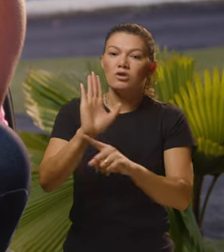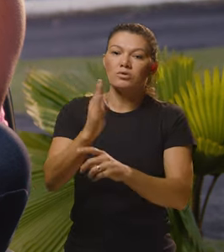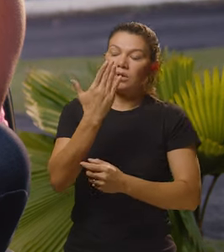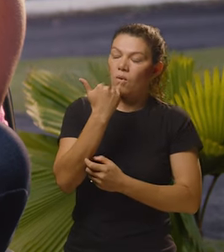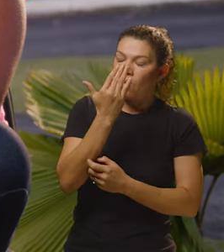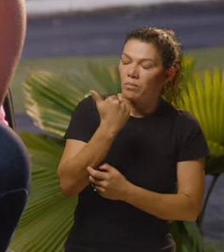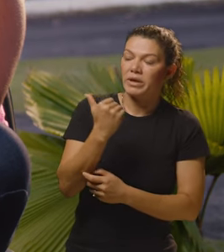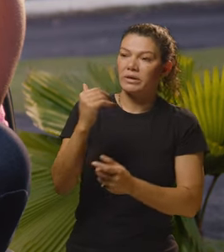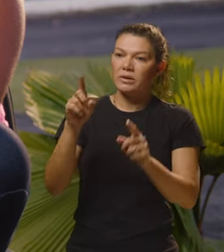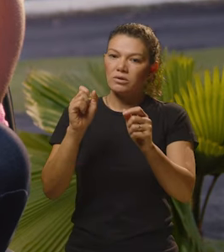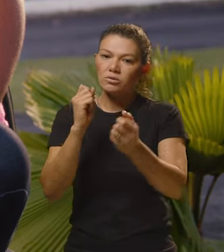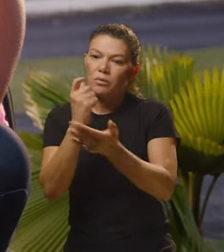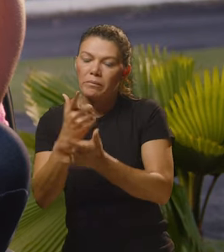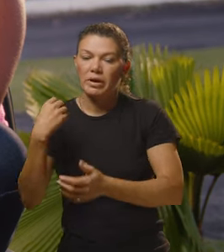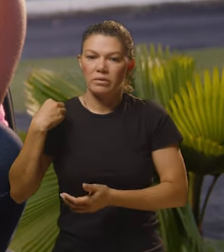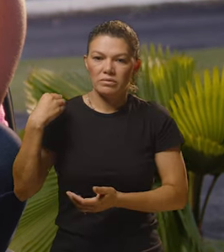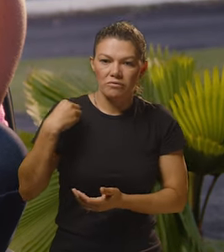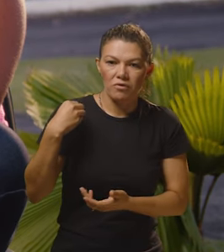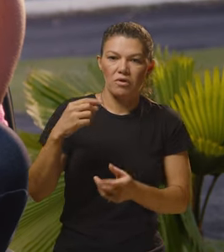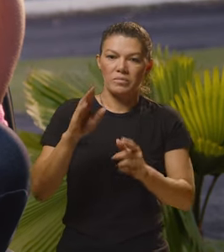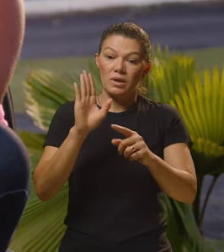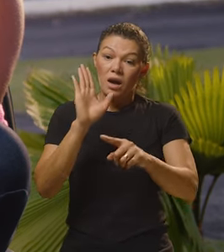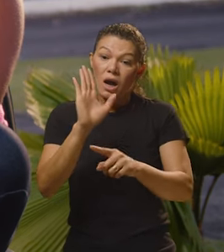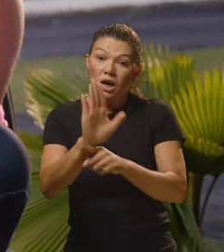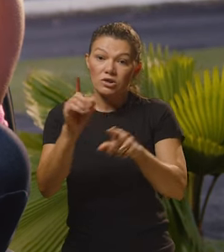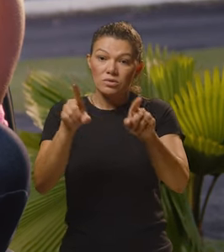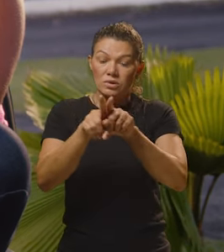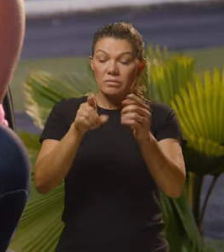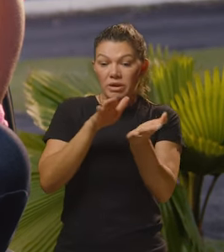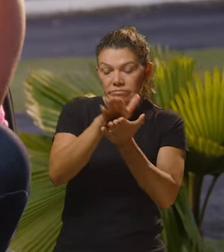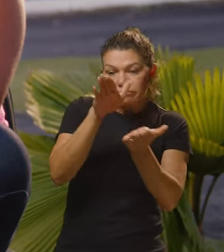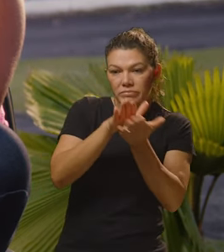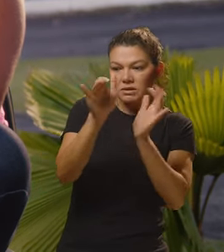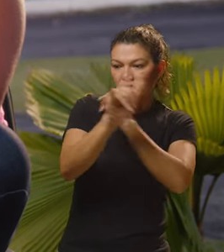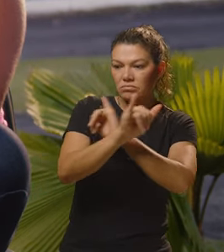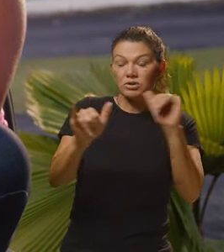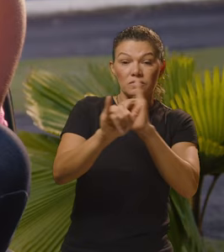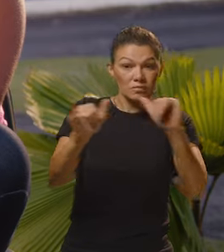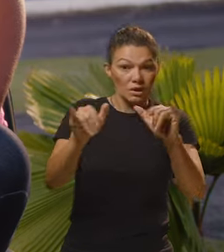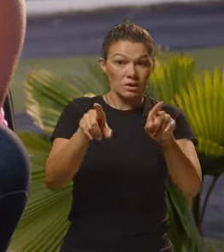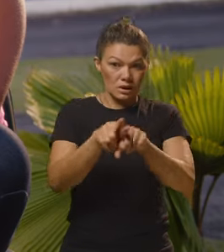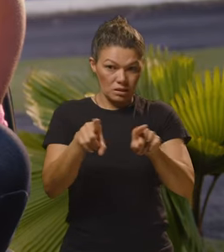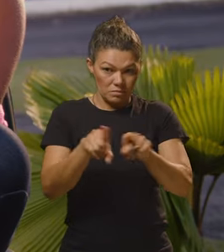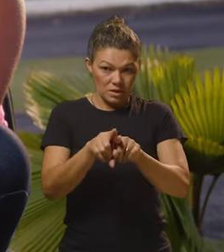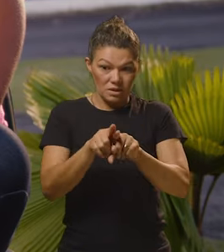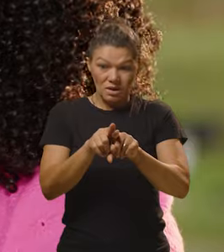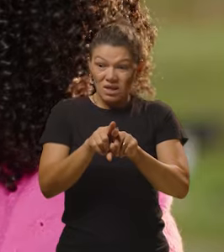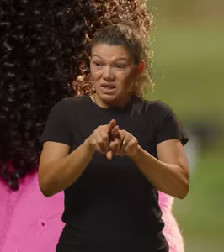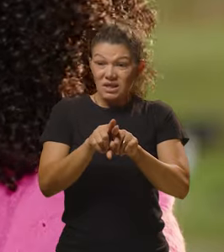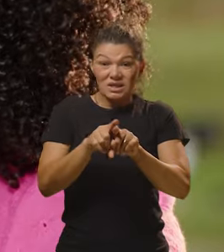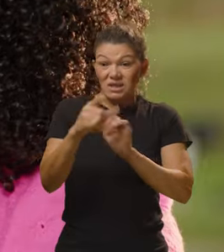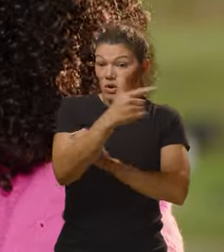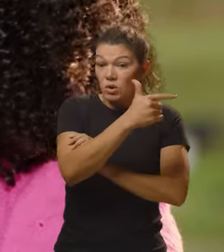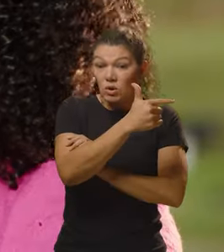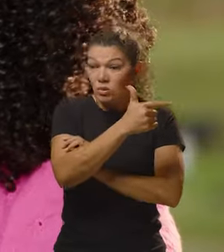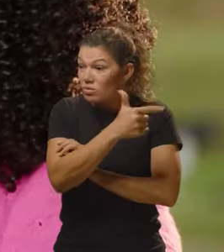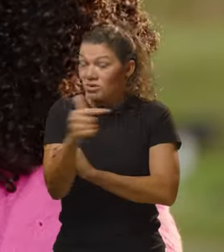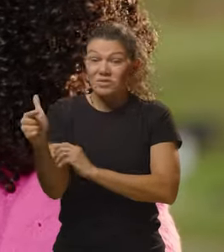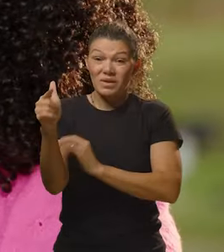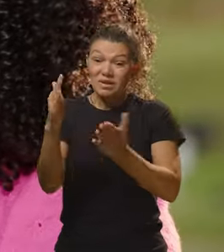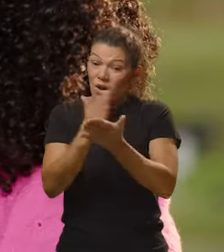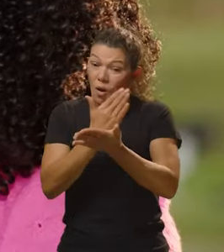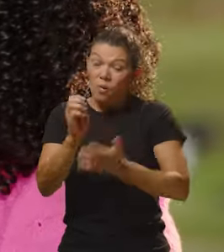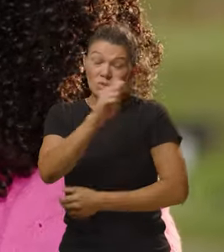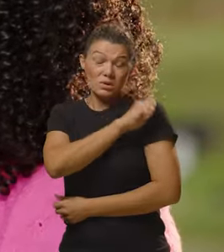alimentação, auxílio uniforme, auxílio copa e impressão, que sem os quais muitos